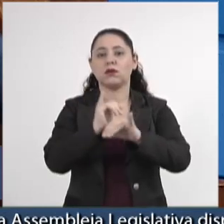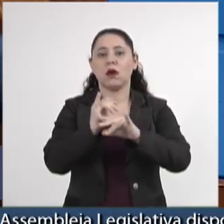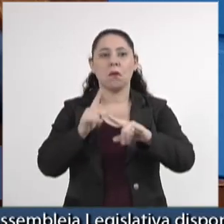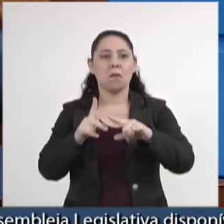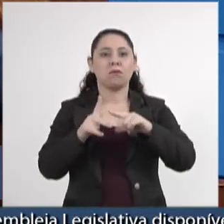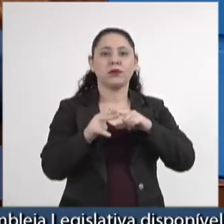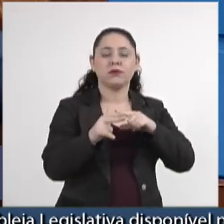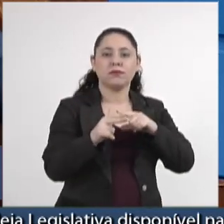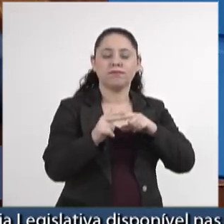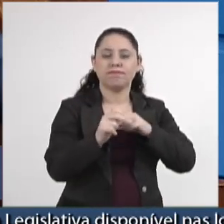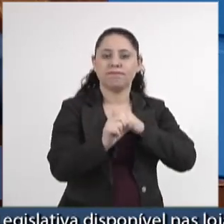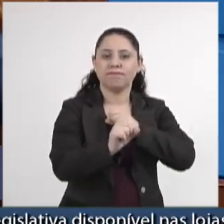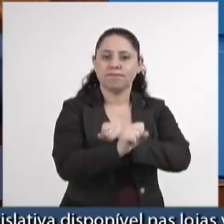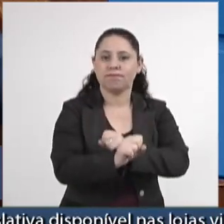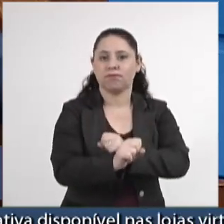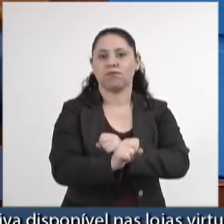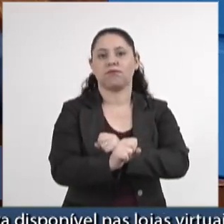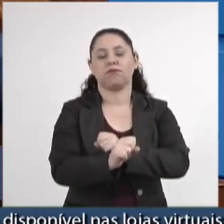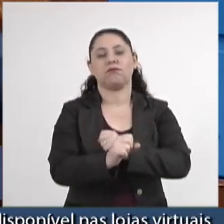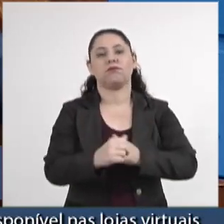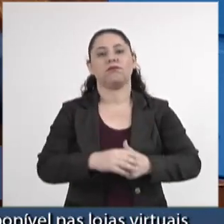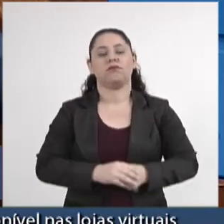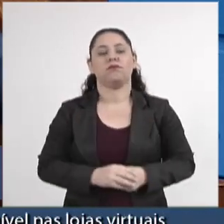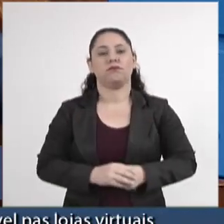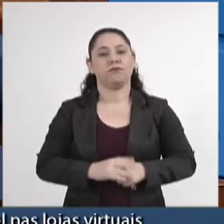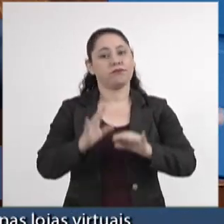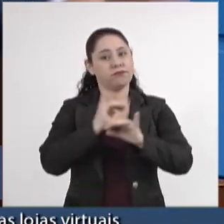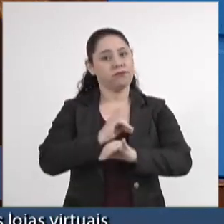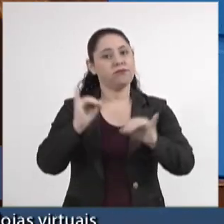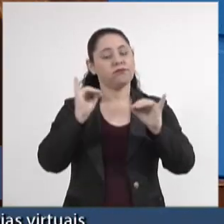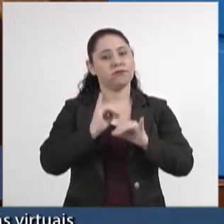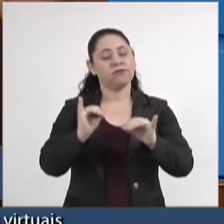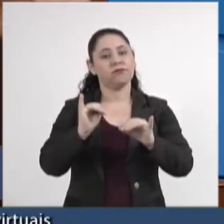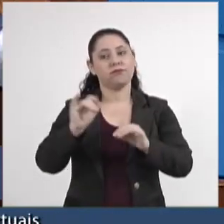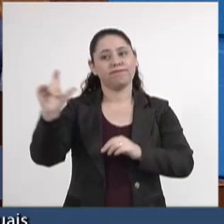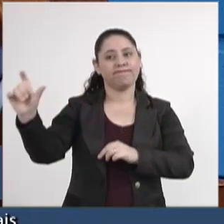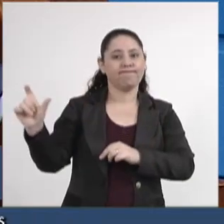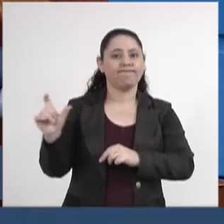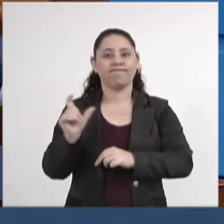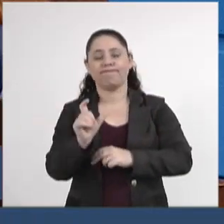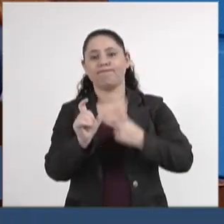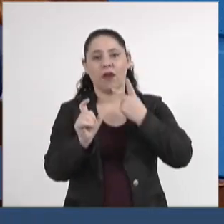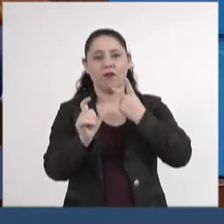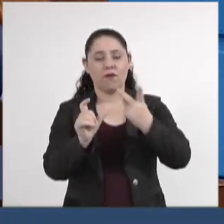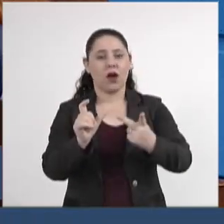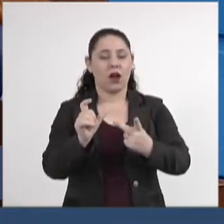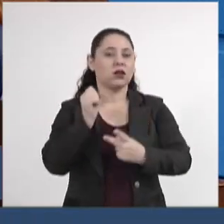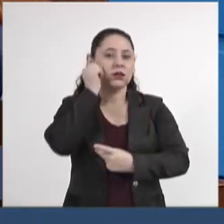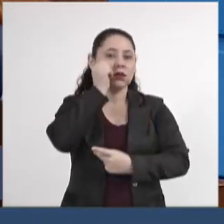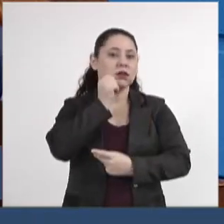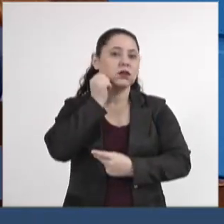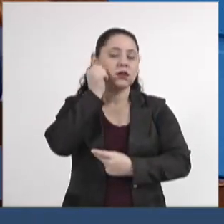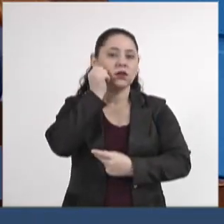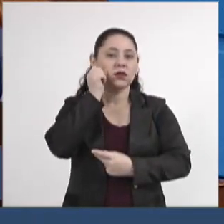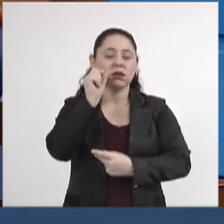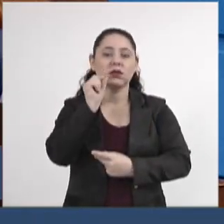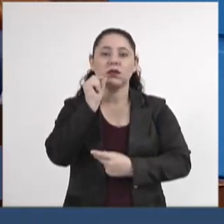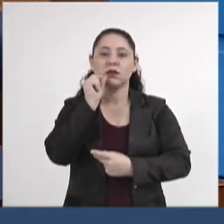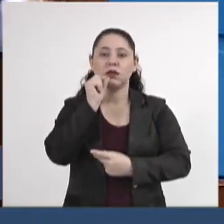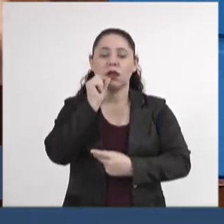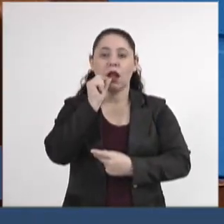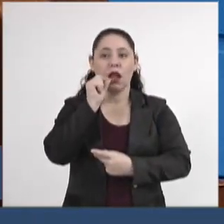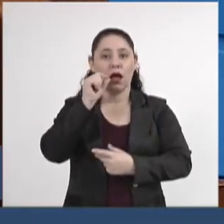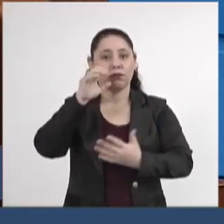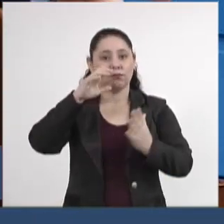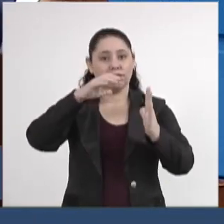interrompeu o noticiário para colocar ao vivo a fala do senador que estava lá